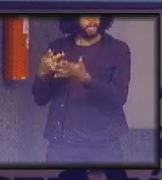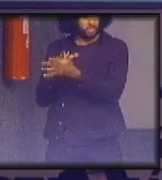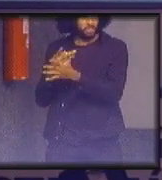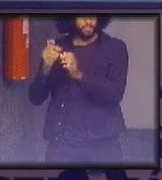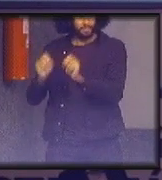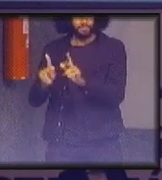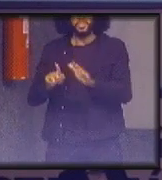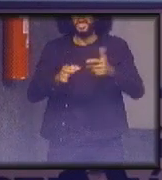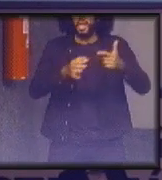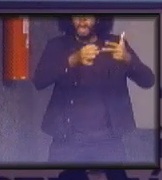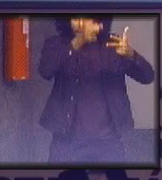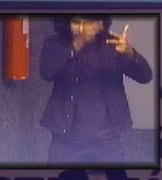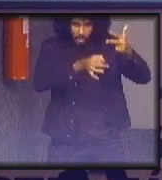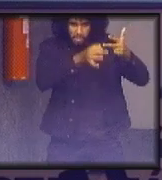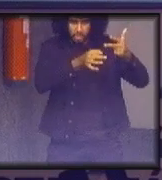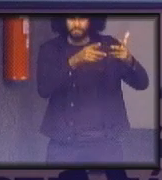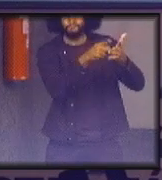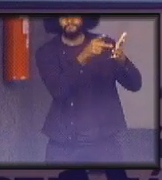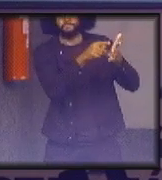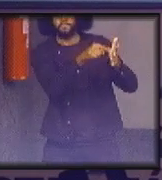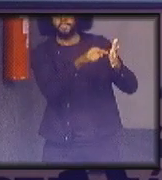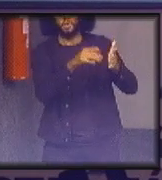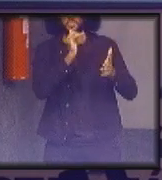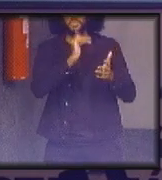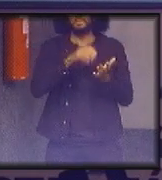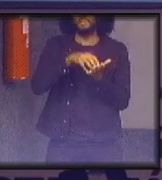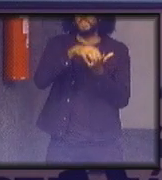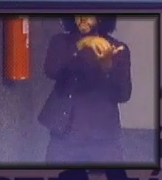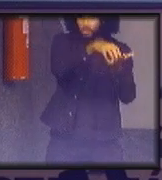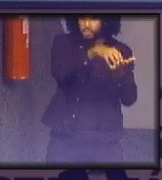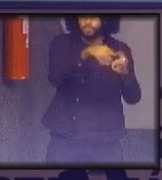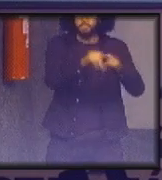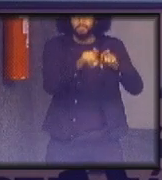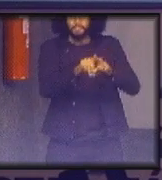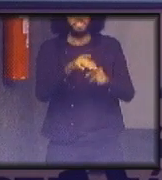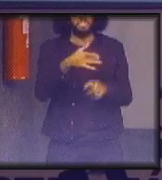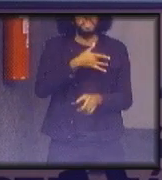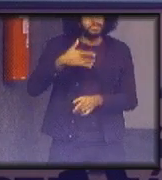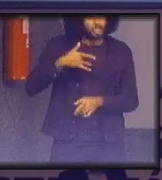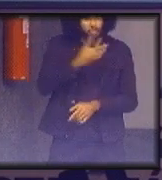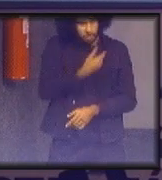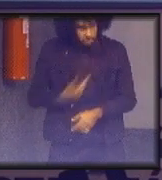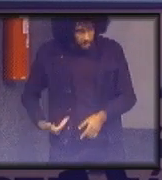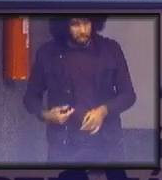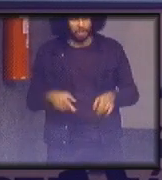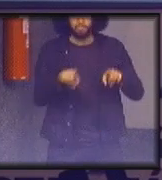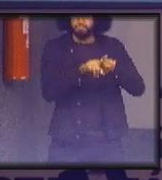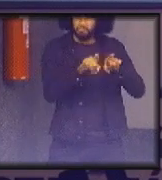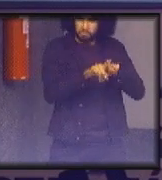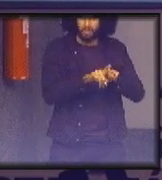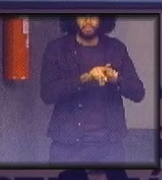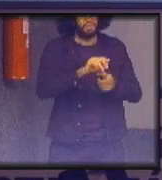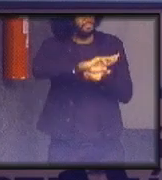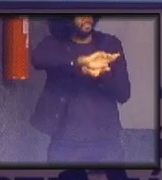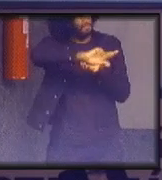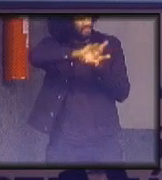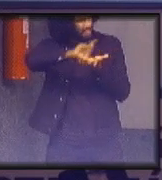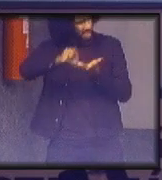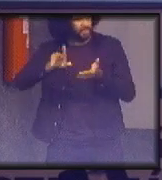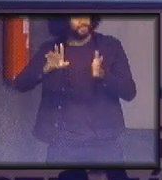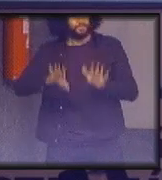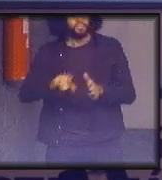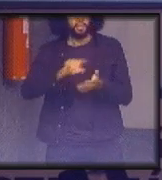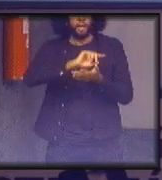justiça é um desse transporte público é um desse saúde pública é um desses regimes e assim por diante são